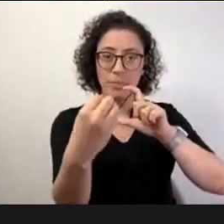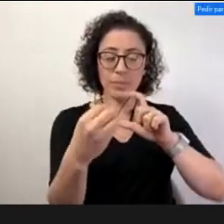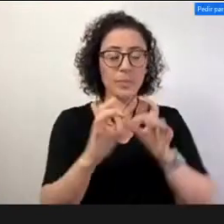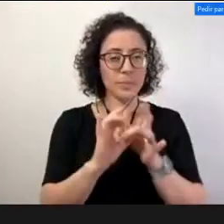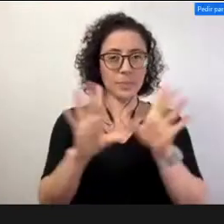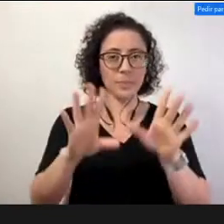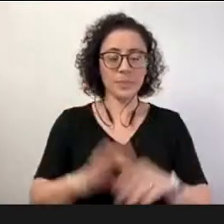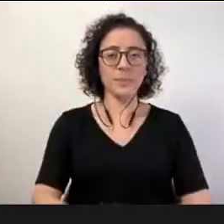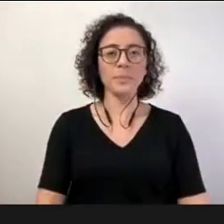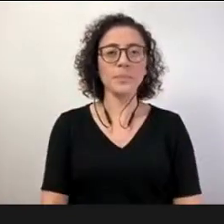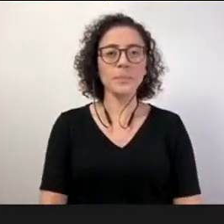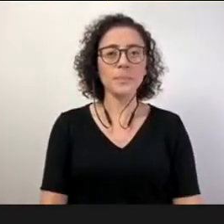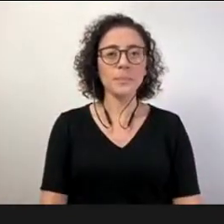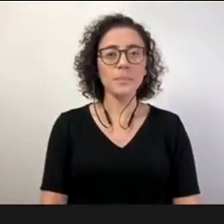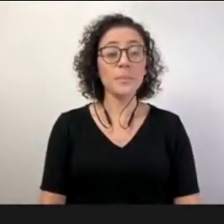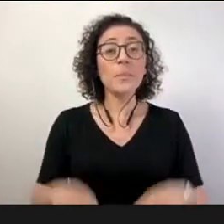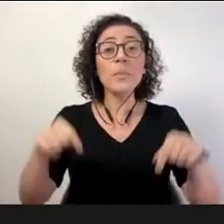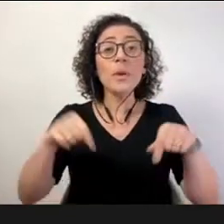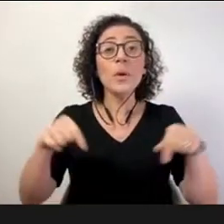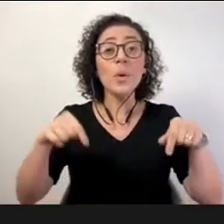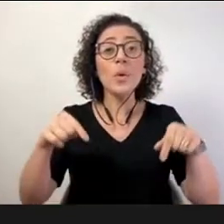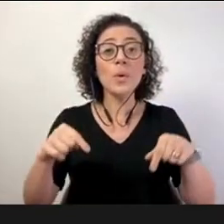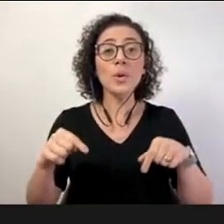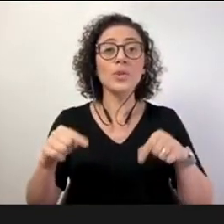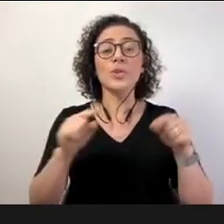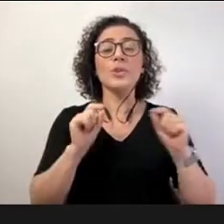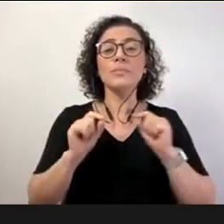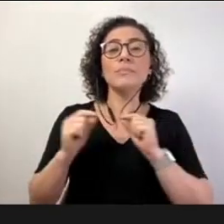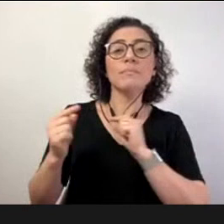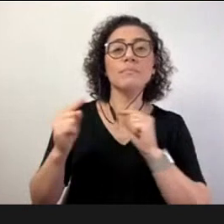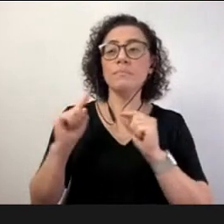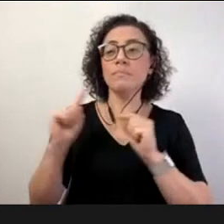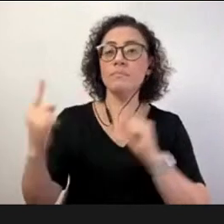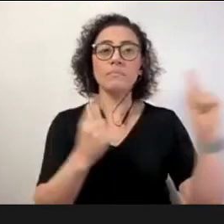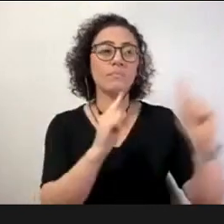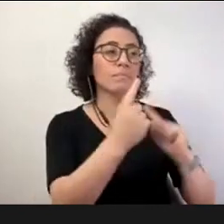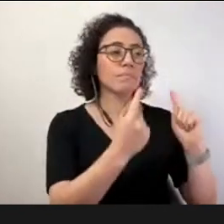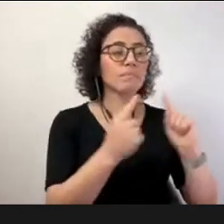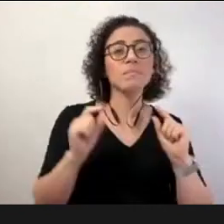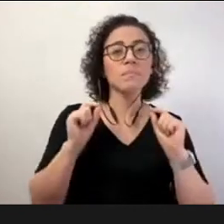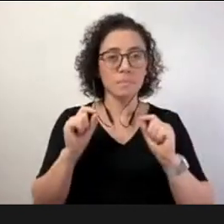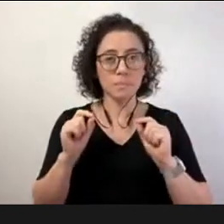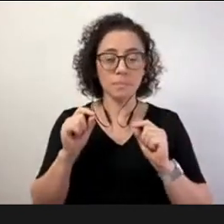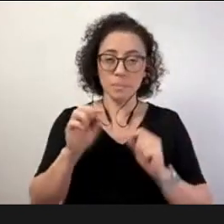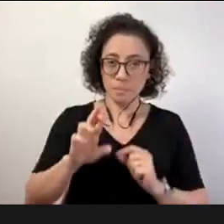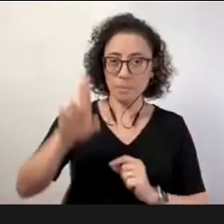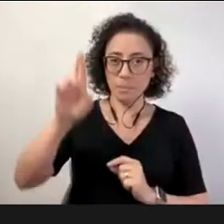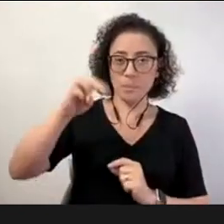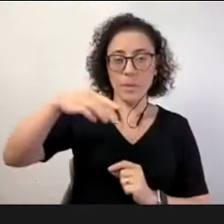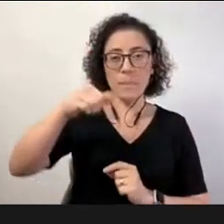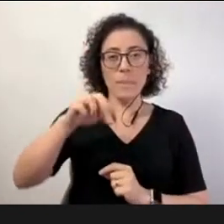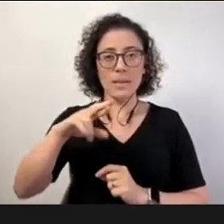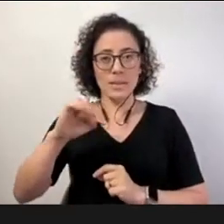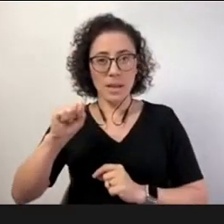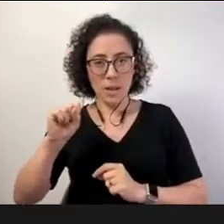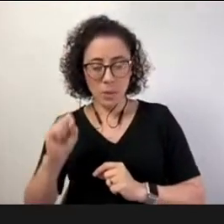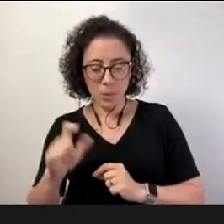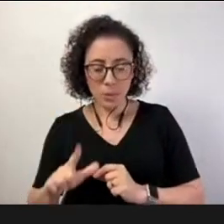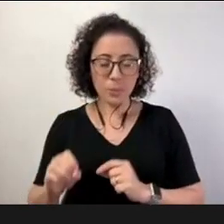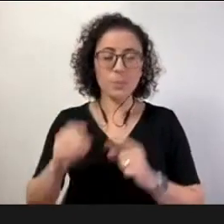Essa mesa foi elaborada colaborativamente por Marcelo Sodão, Caroline Moura Pinto,